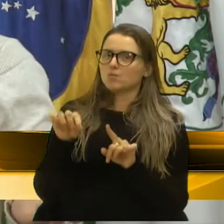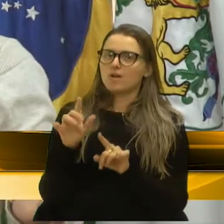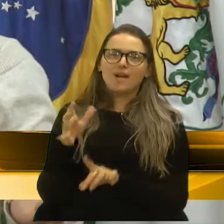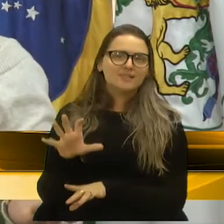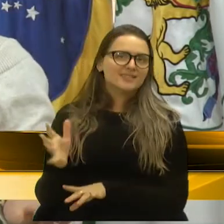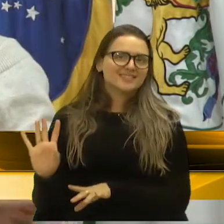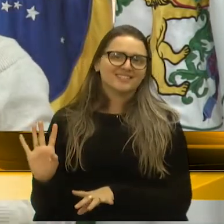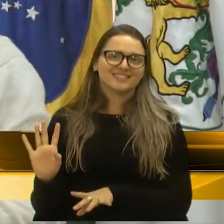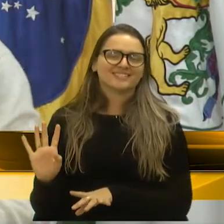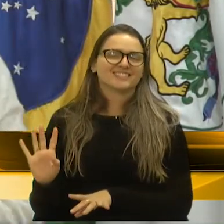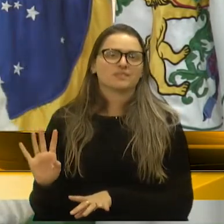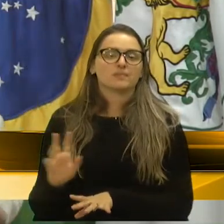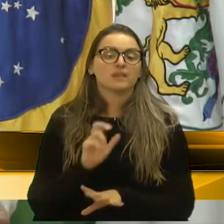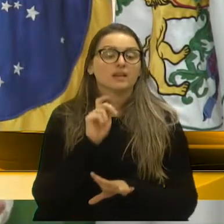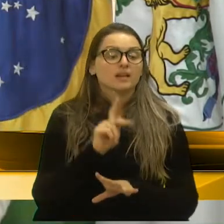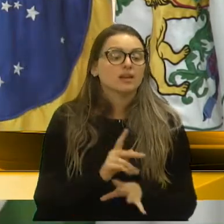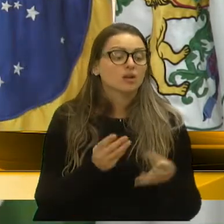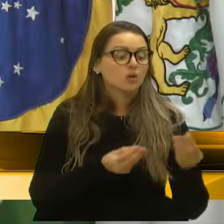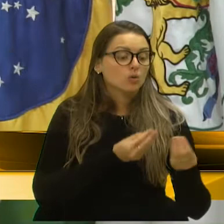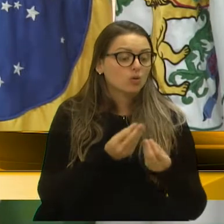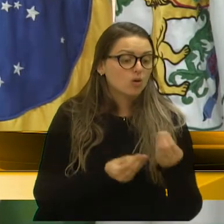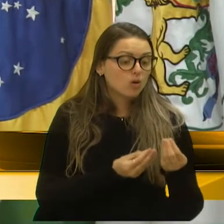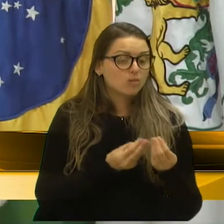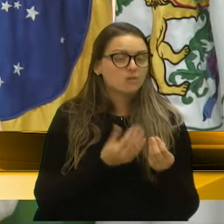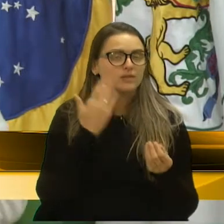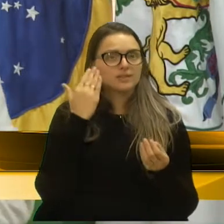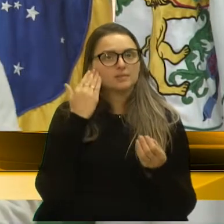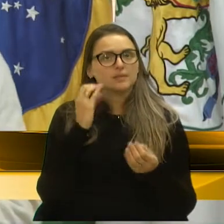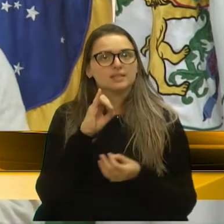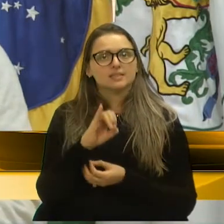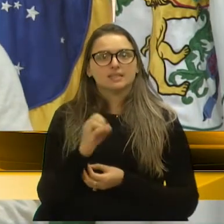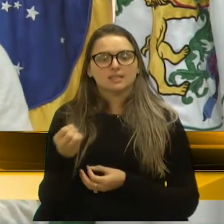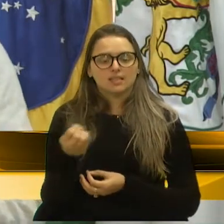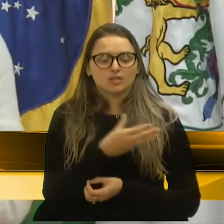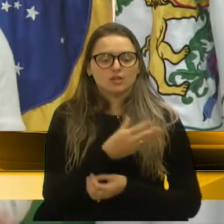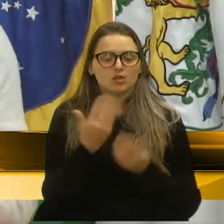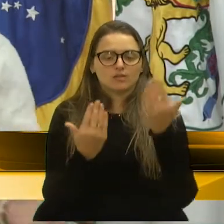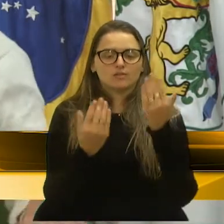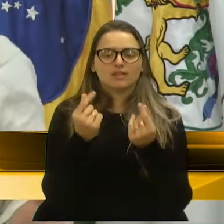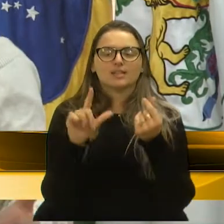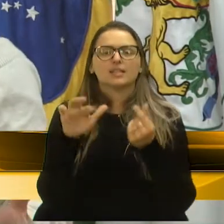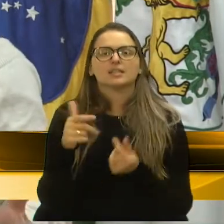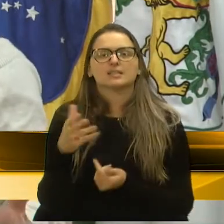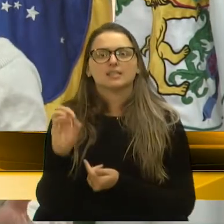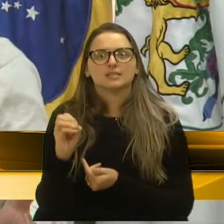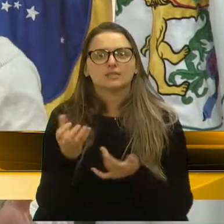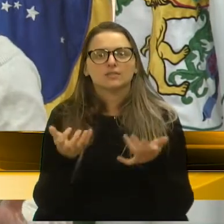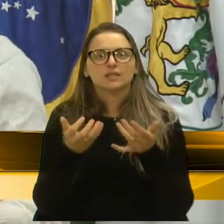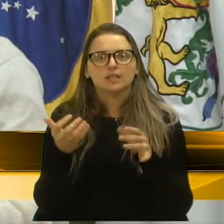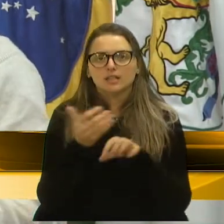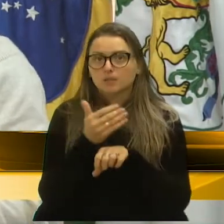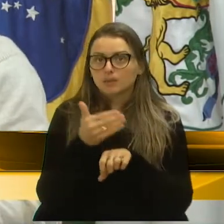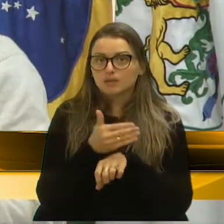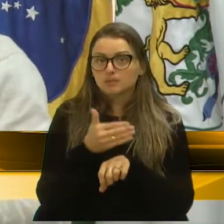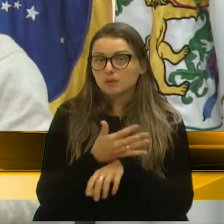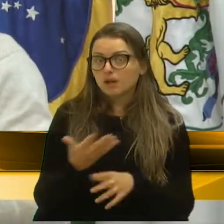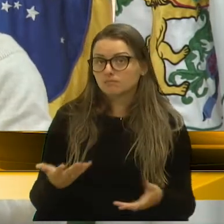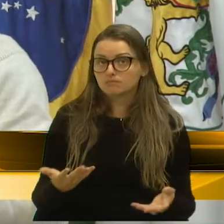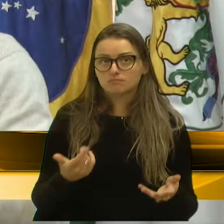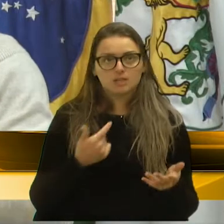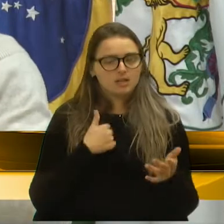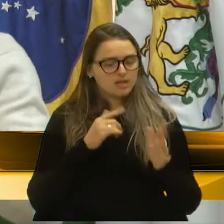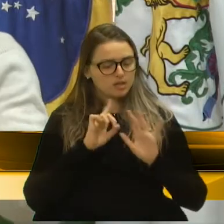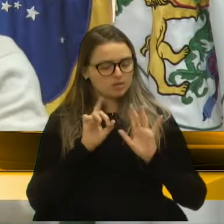acontecer, quem garante que vai ter uma empresa na próxima licitação que vai querer? Quem é que, eu